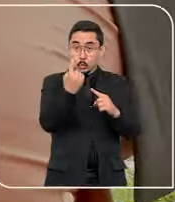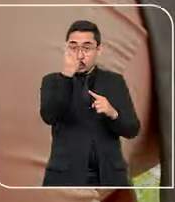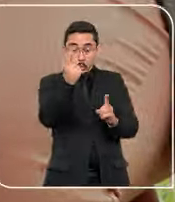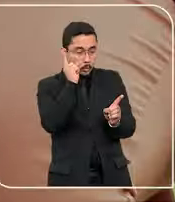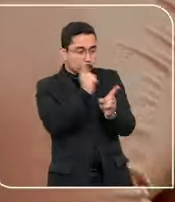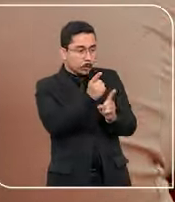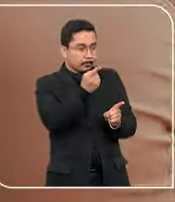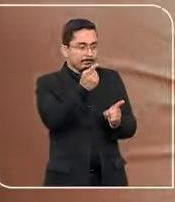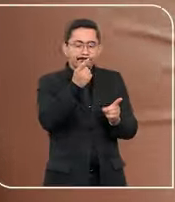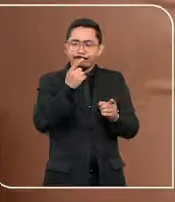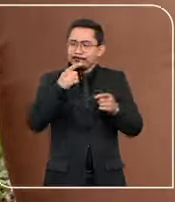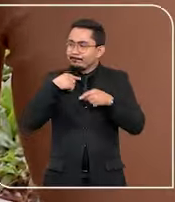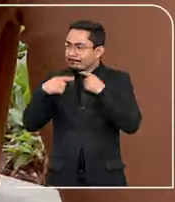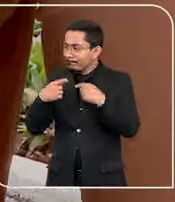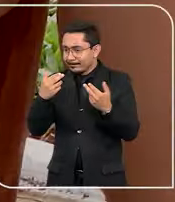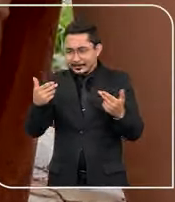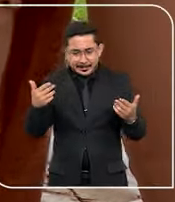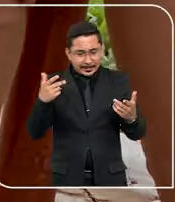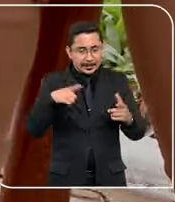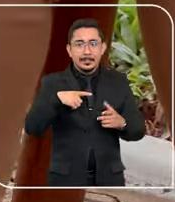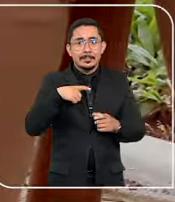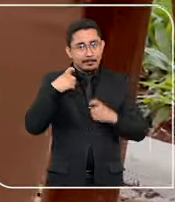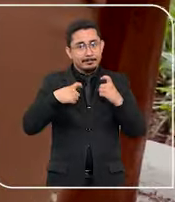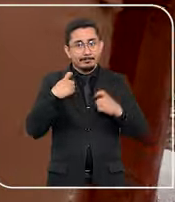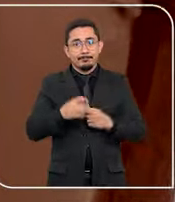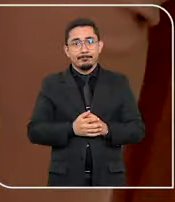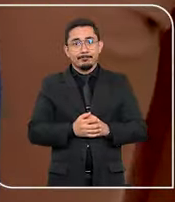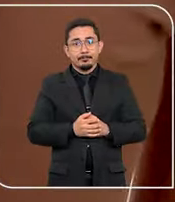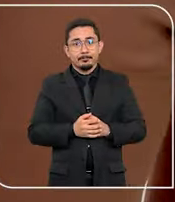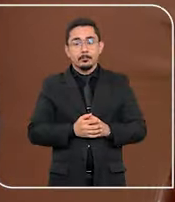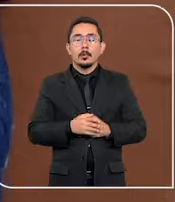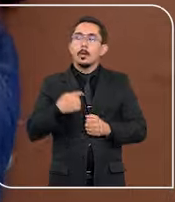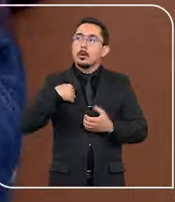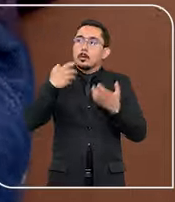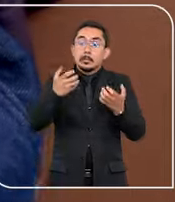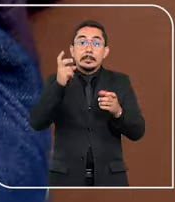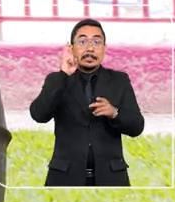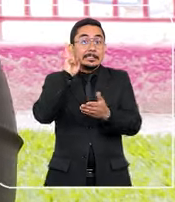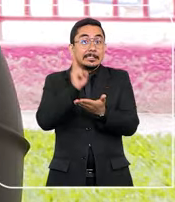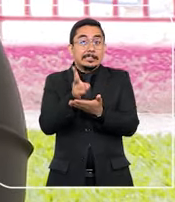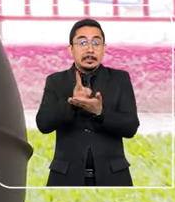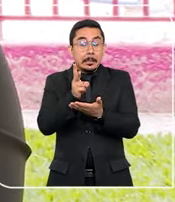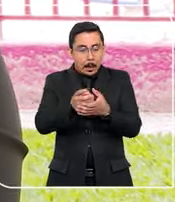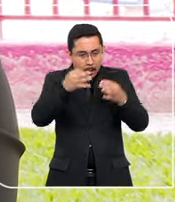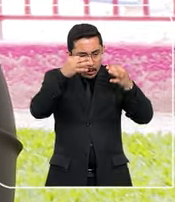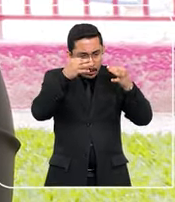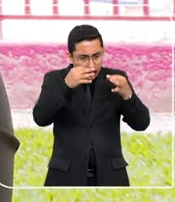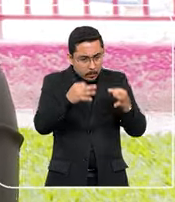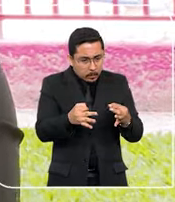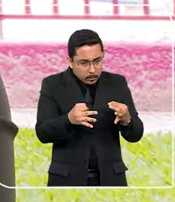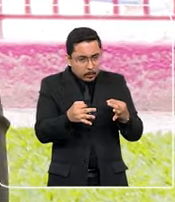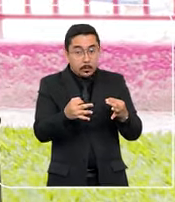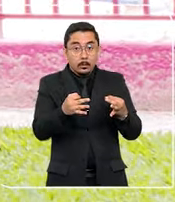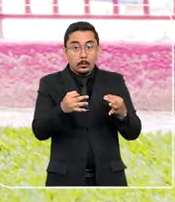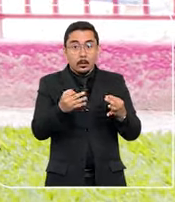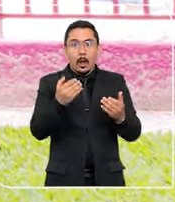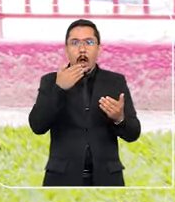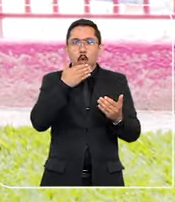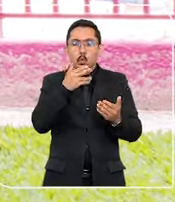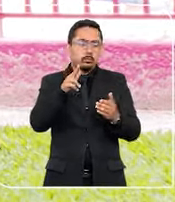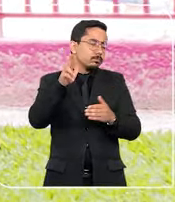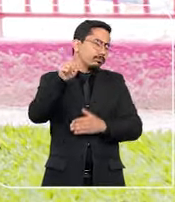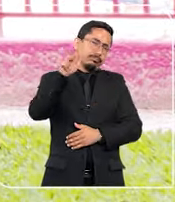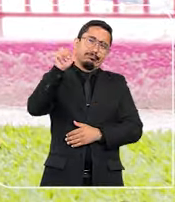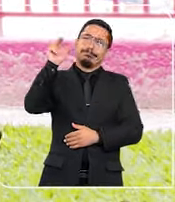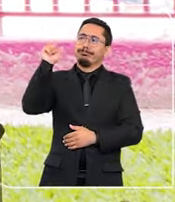muitos questionamentos e temores surgiram. Então eu fui aquela mãe toda querendo fazer certinho. E aí nunca tinha dado açúcar para o